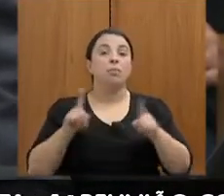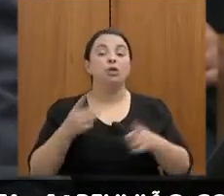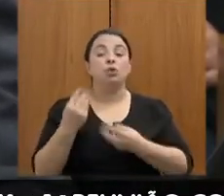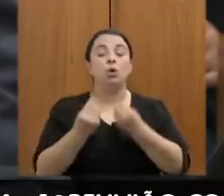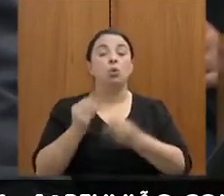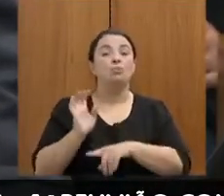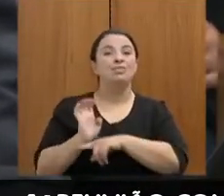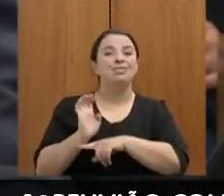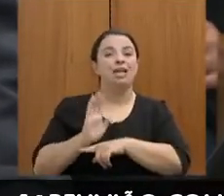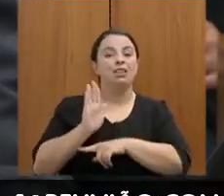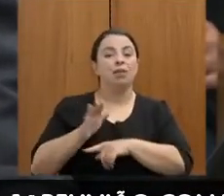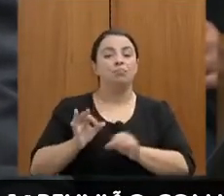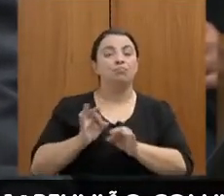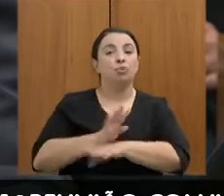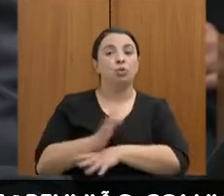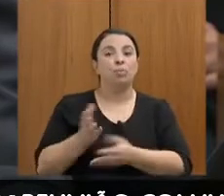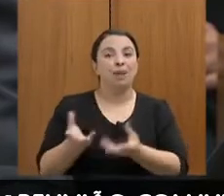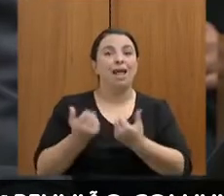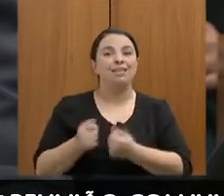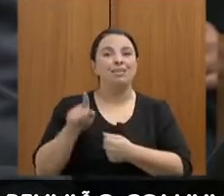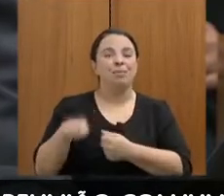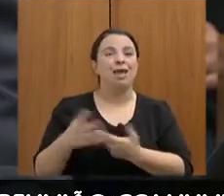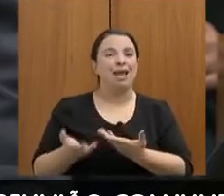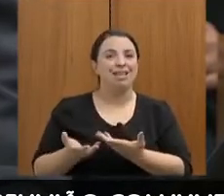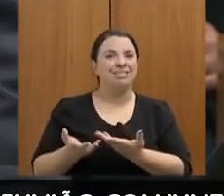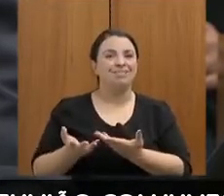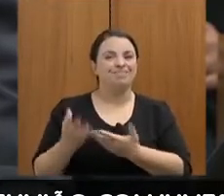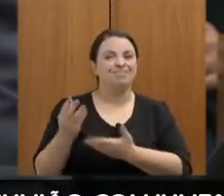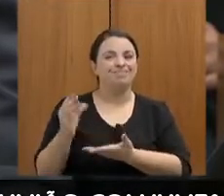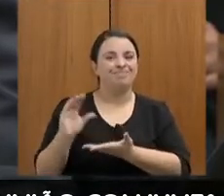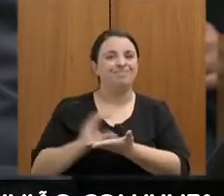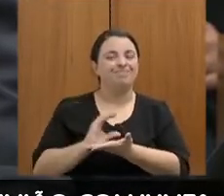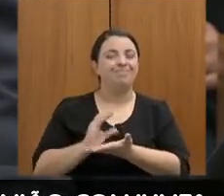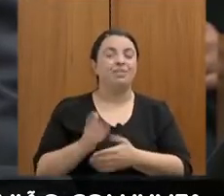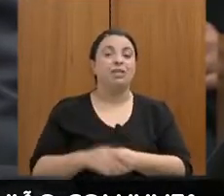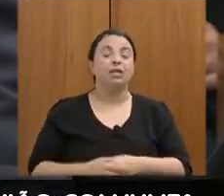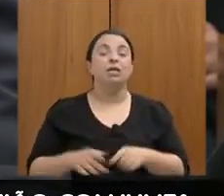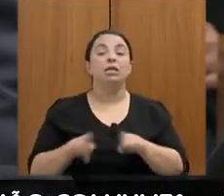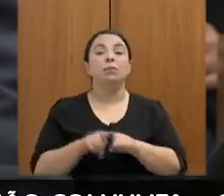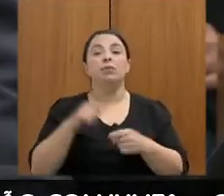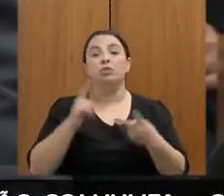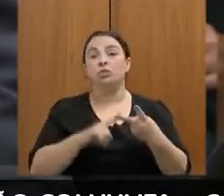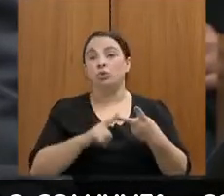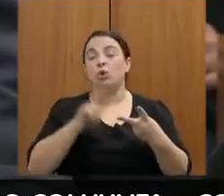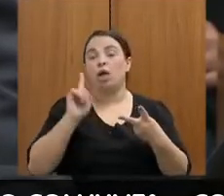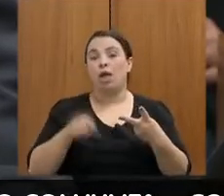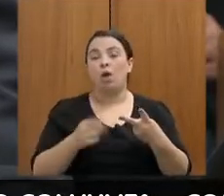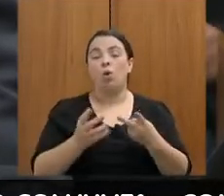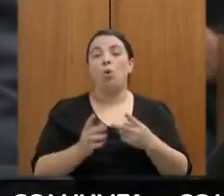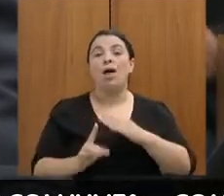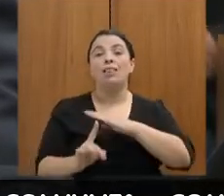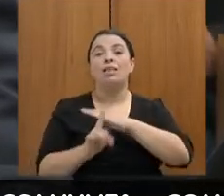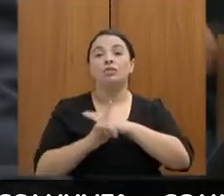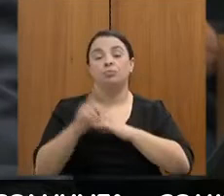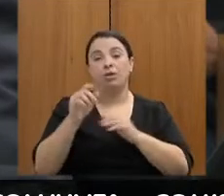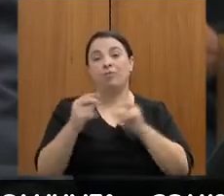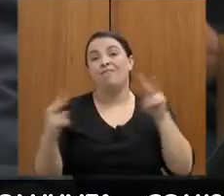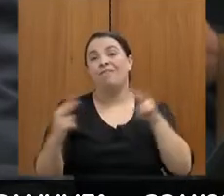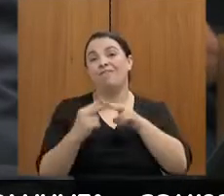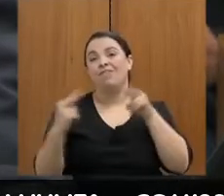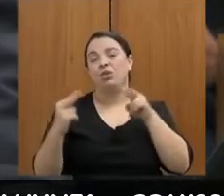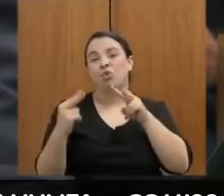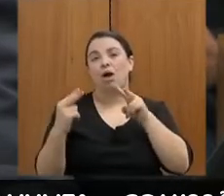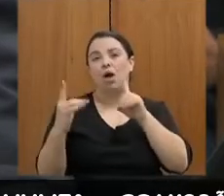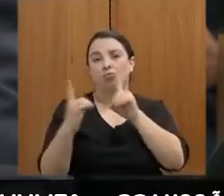esse impacto. A segunda questão é com relação ao atendimento virtual das agências fazendárias da Receita Estadual. A gente tem